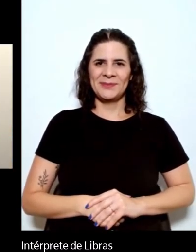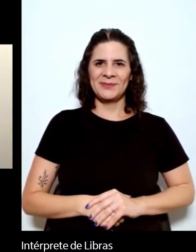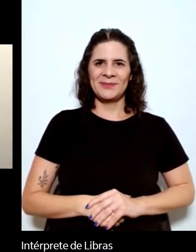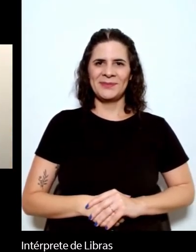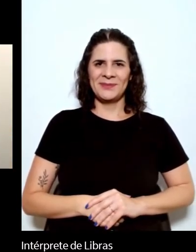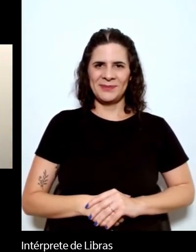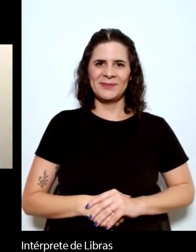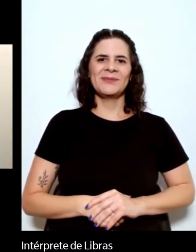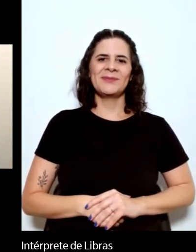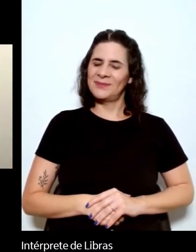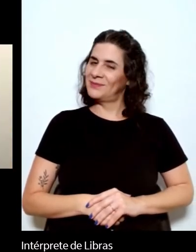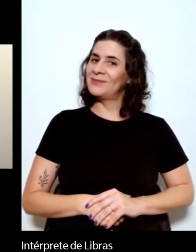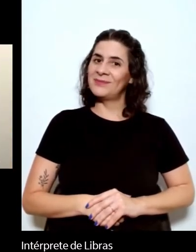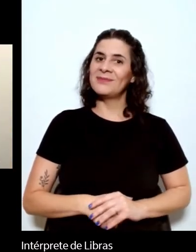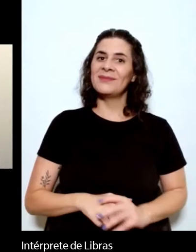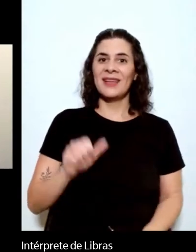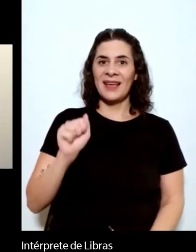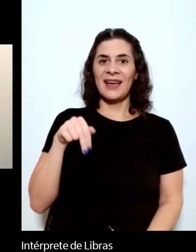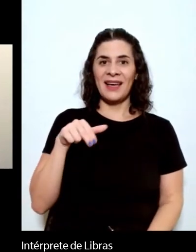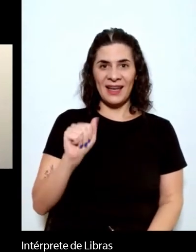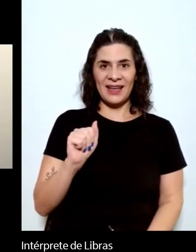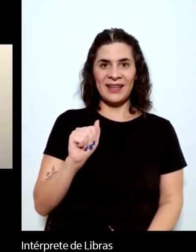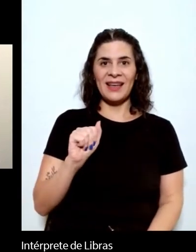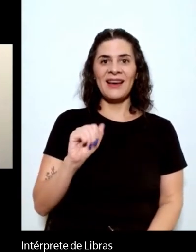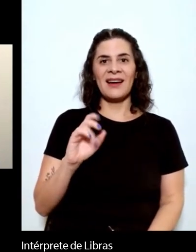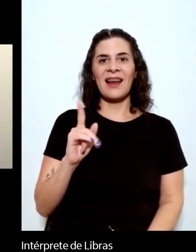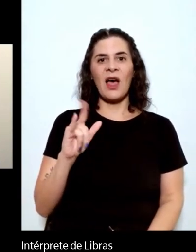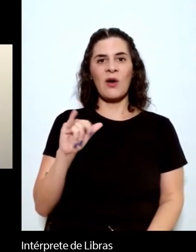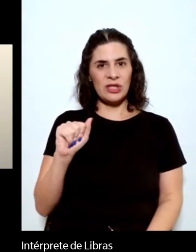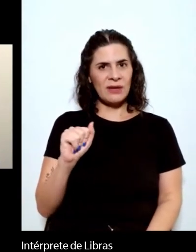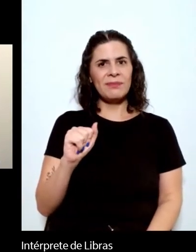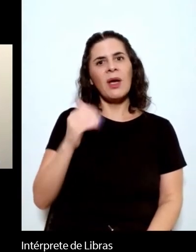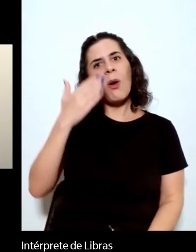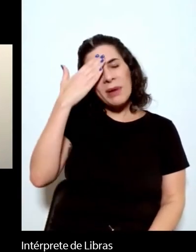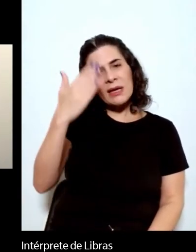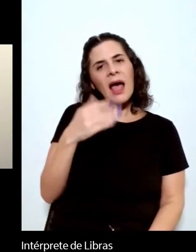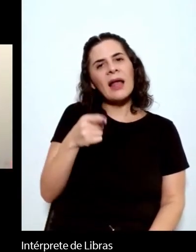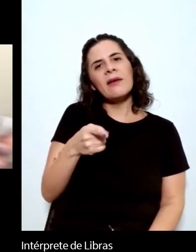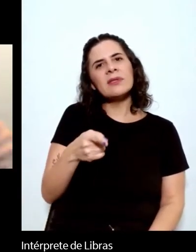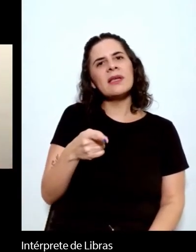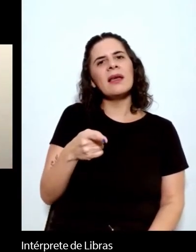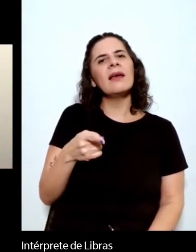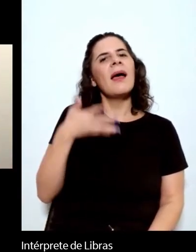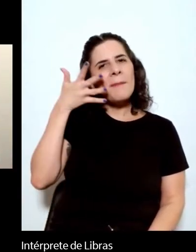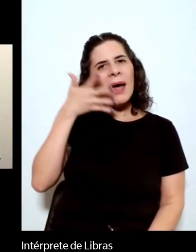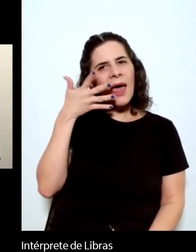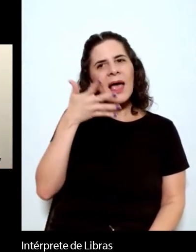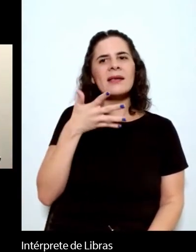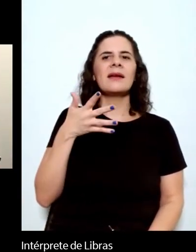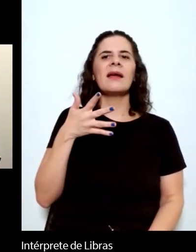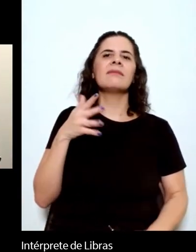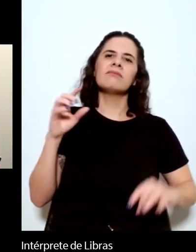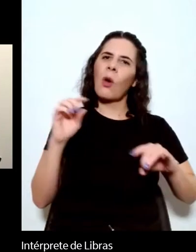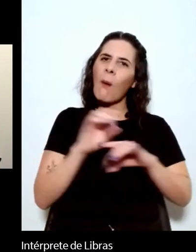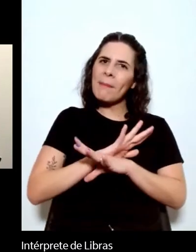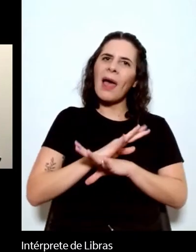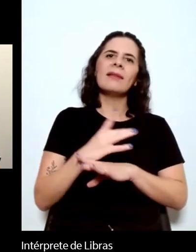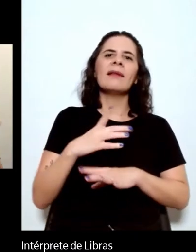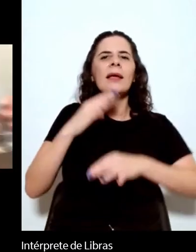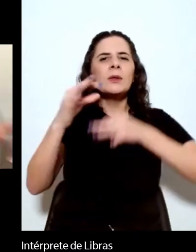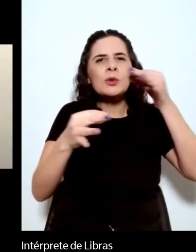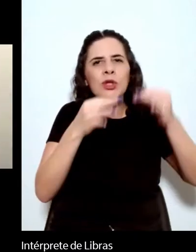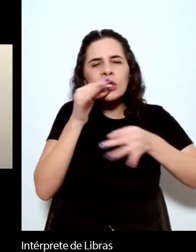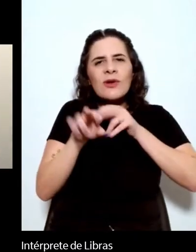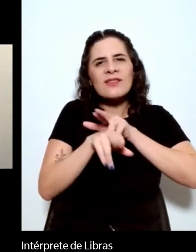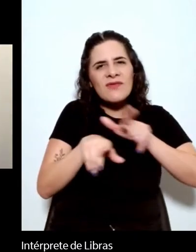Ana Cláudia, muitíssimo obrigado pela sua palestra tão completa e tão cheia de sugestões para a nossa conversa e, sobretudo, é